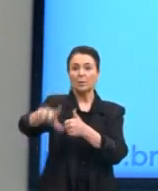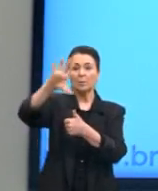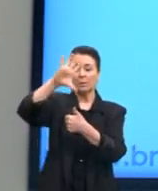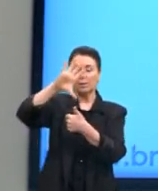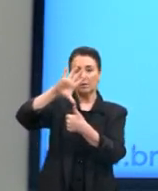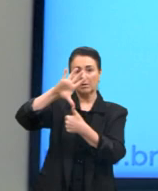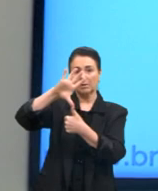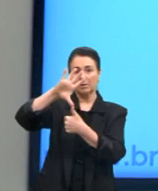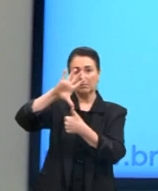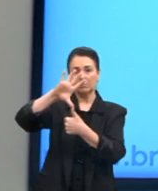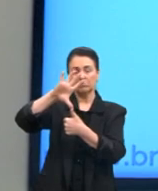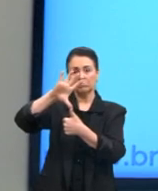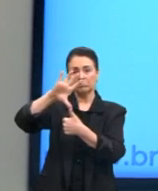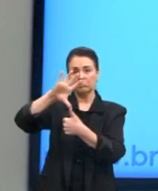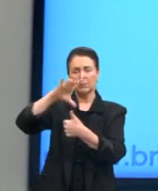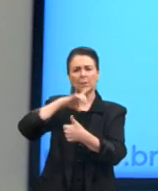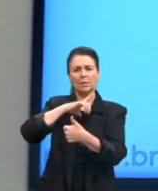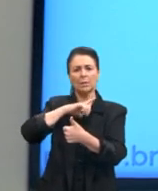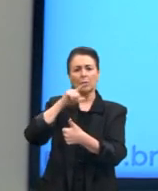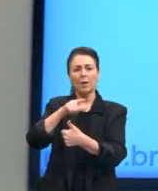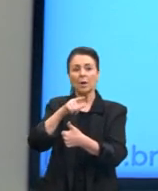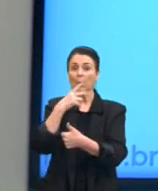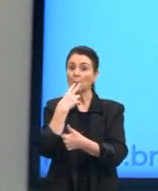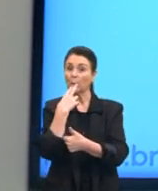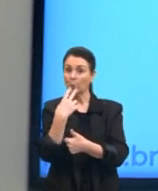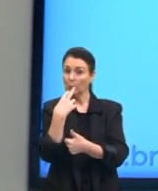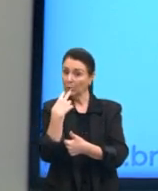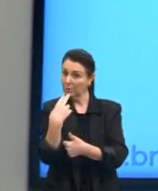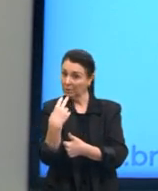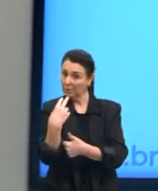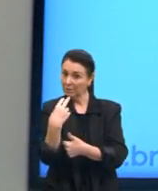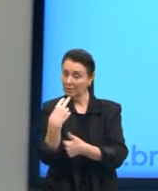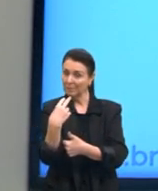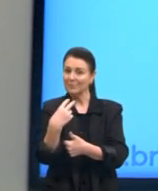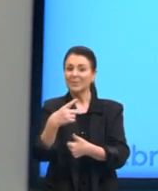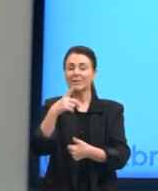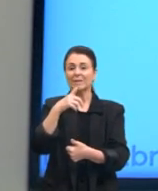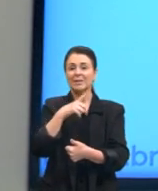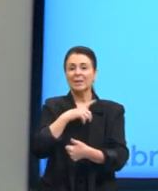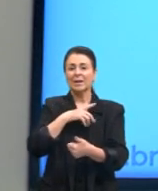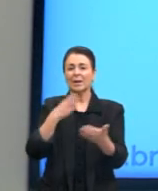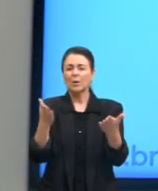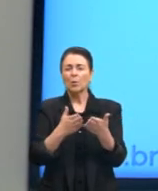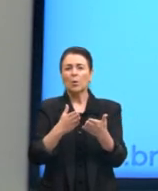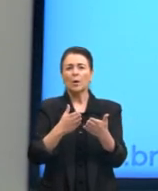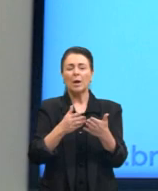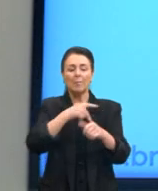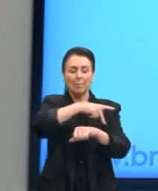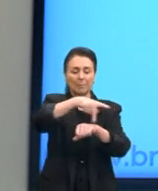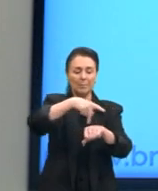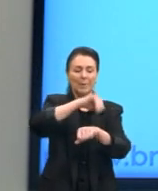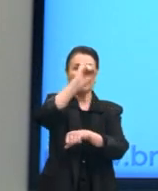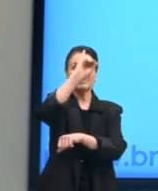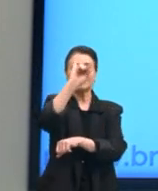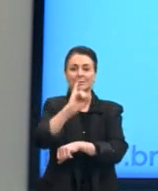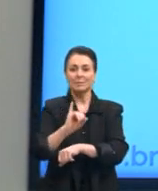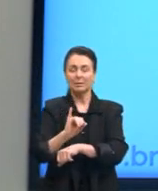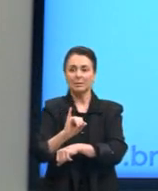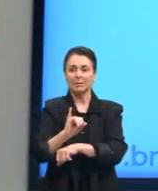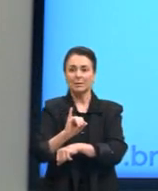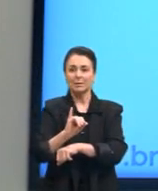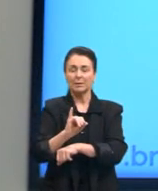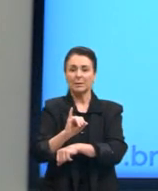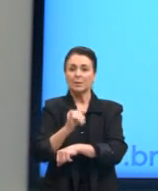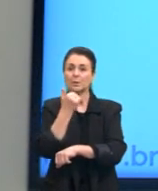a gente tem, por exemplo, uma presença forte do inglês. Aqui, quando a gente chega na Itália, na Itália, aqui